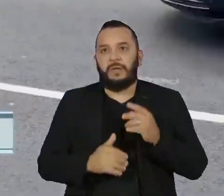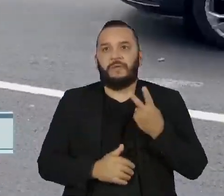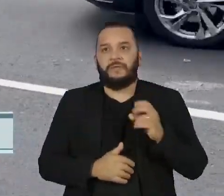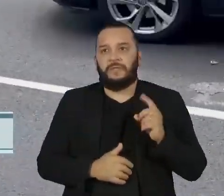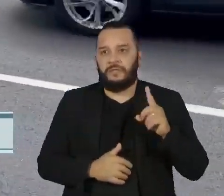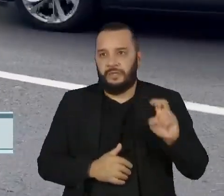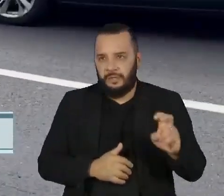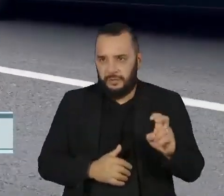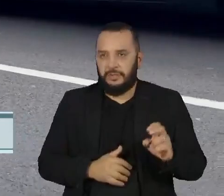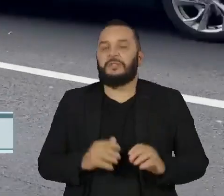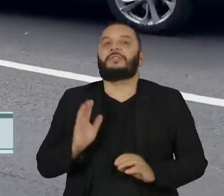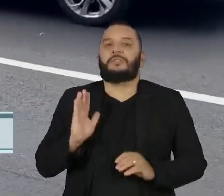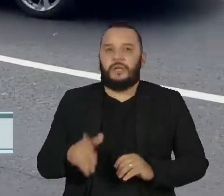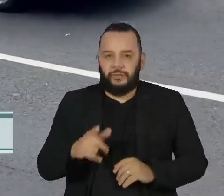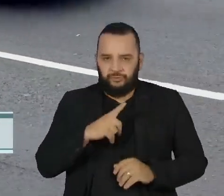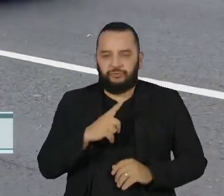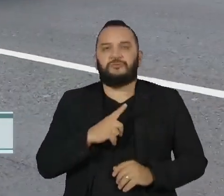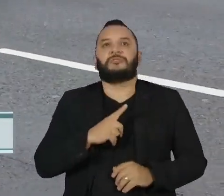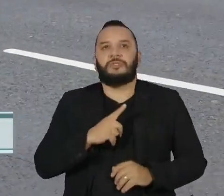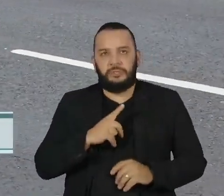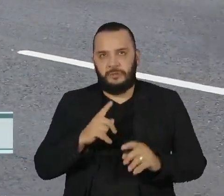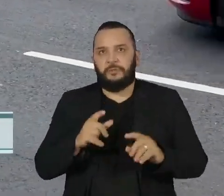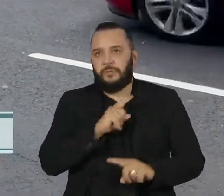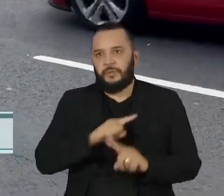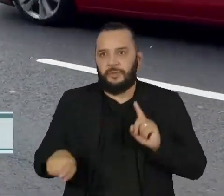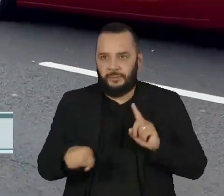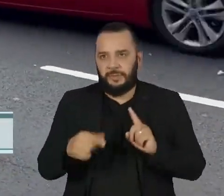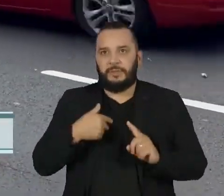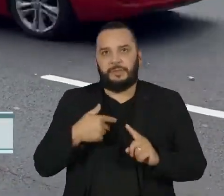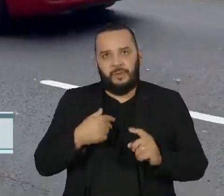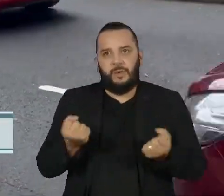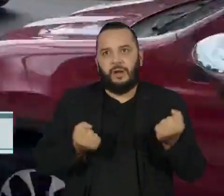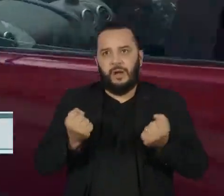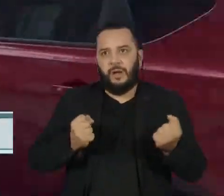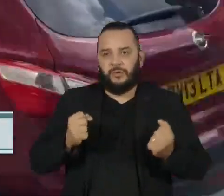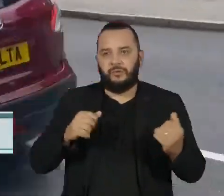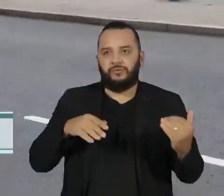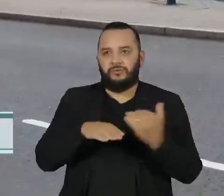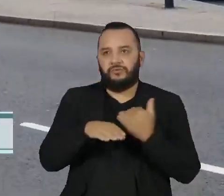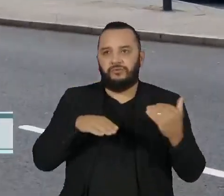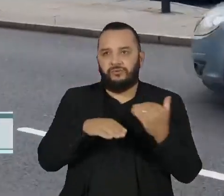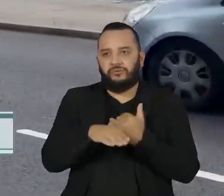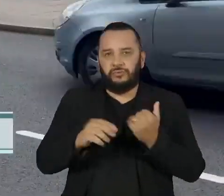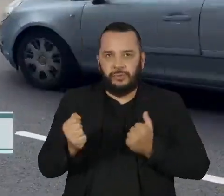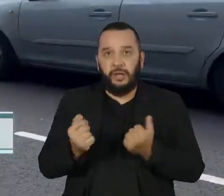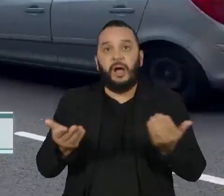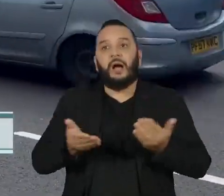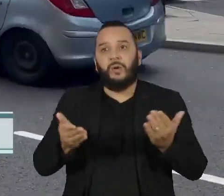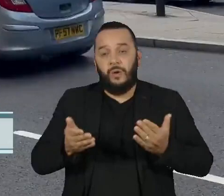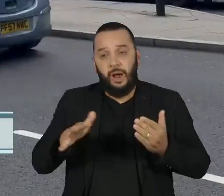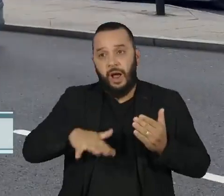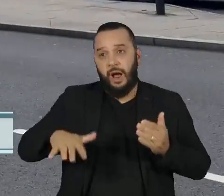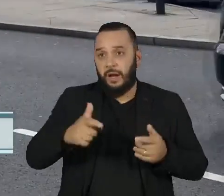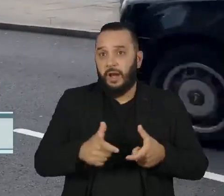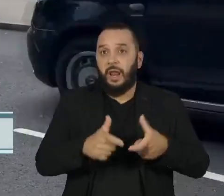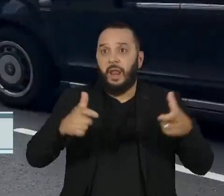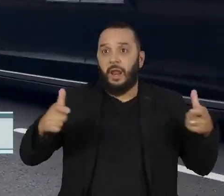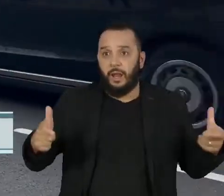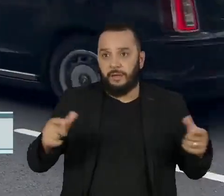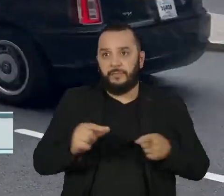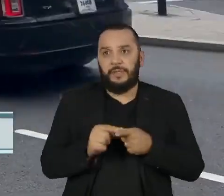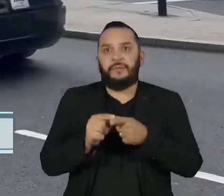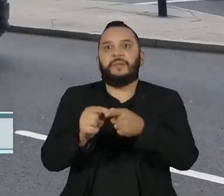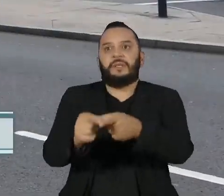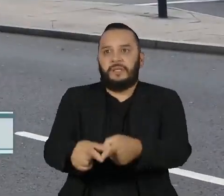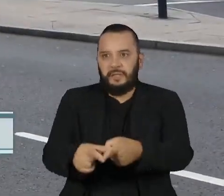Já havia restrições para a circulação de carros no centro de Londres. Agora, a área foi estendida para a periferia